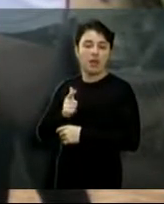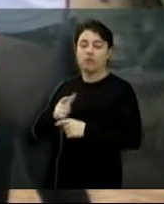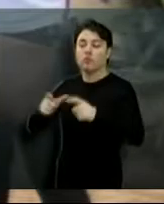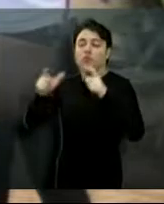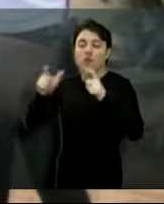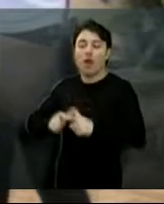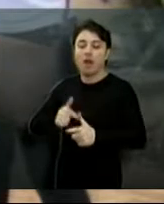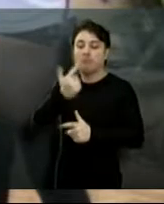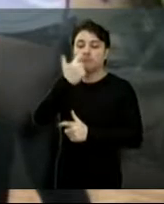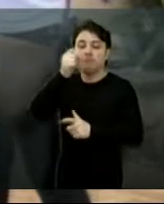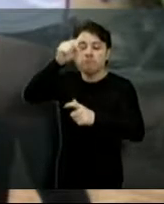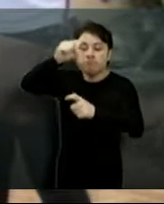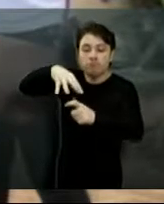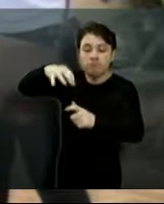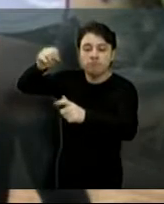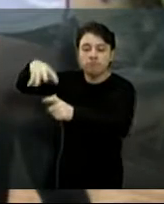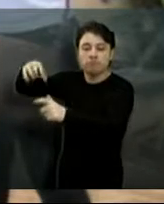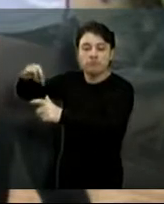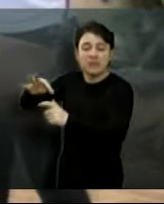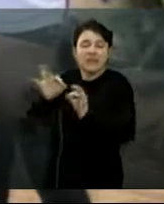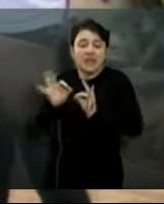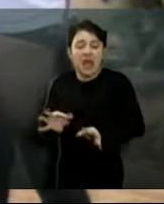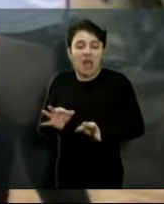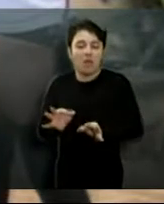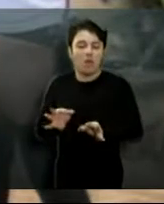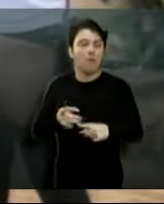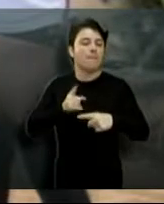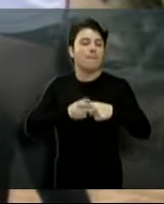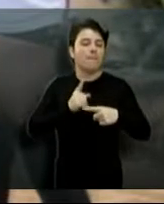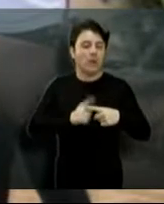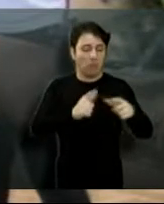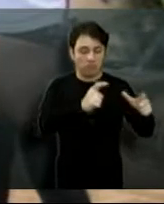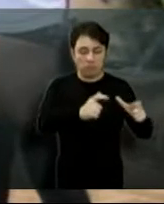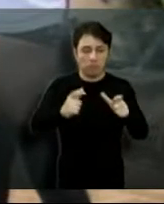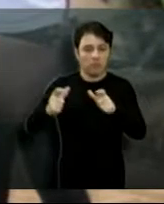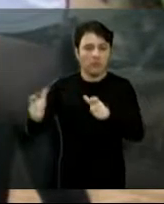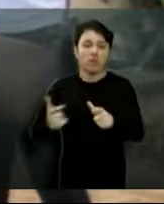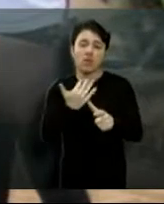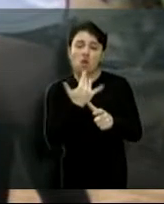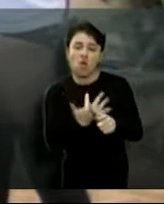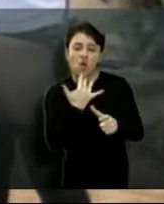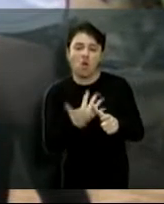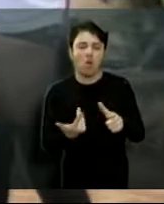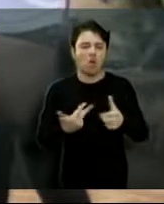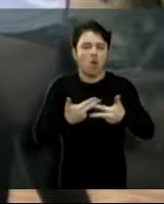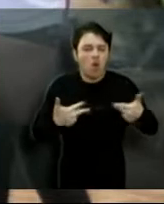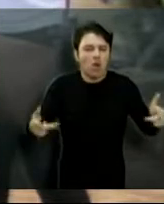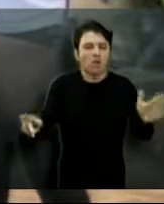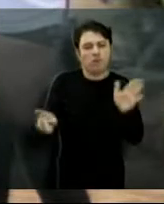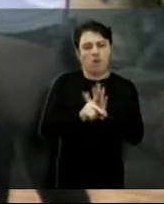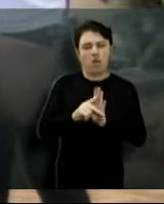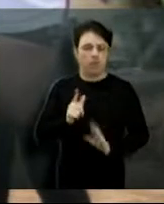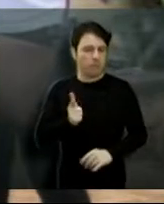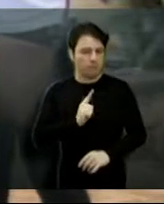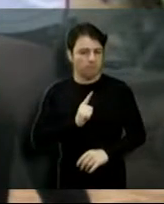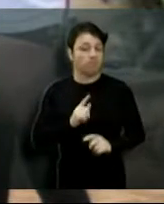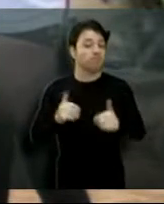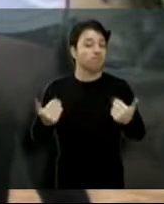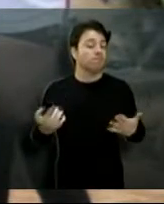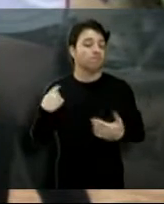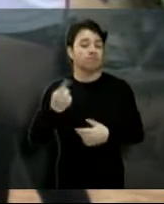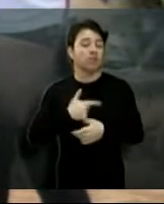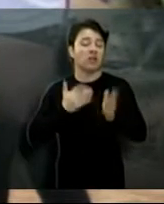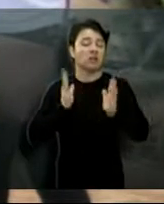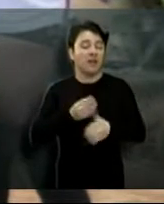cestos de lixo pela cidade. Cesto de lixo, inclusive, temático, de acordo com o teatro, com as ruas. Nós temos, então, essa preocupação